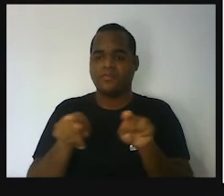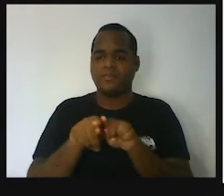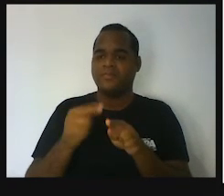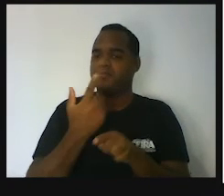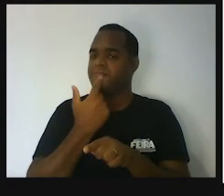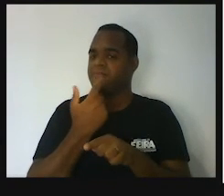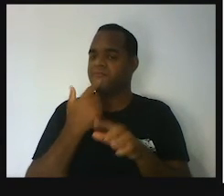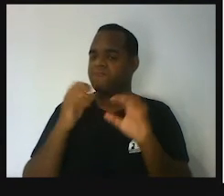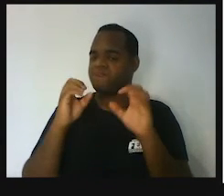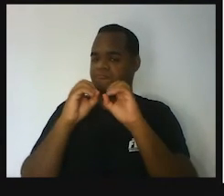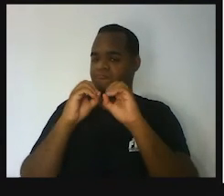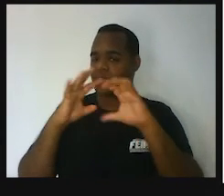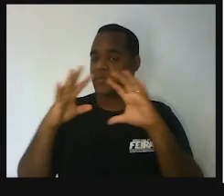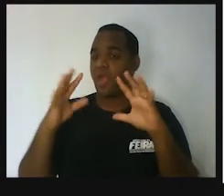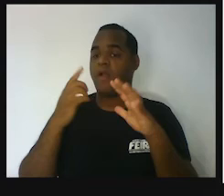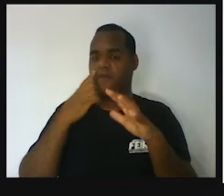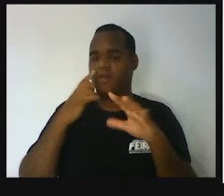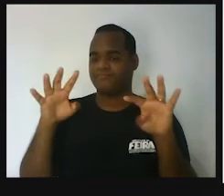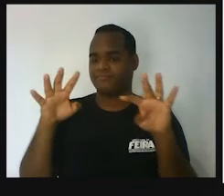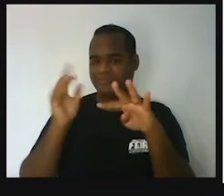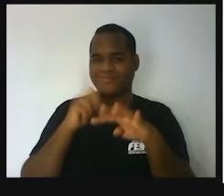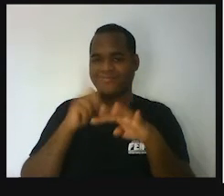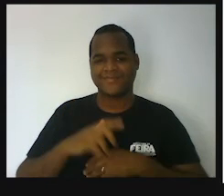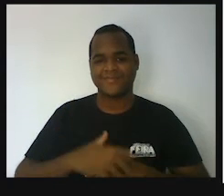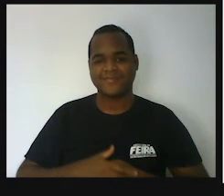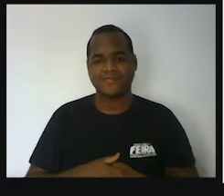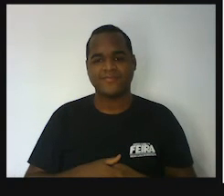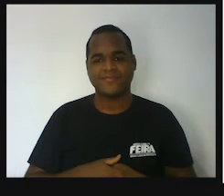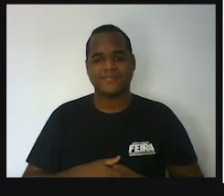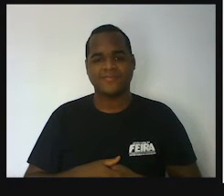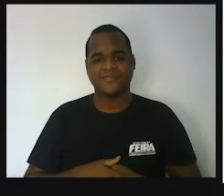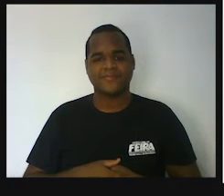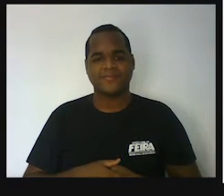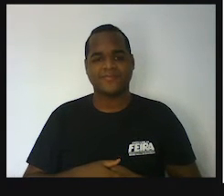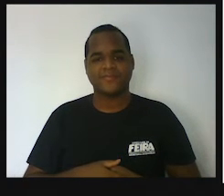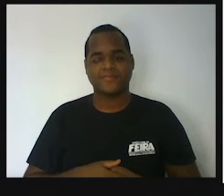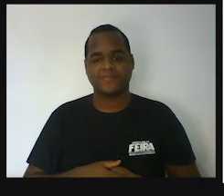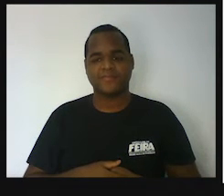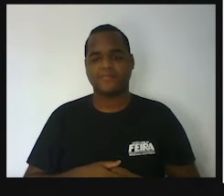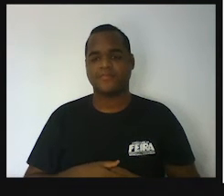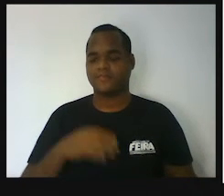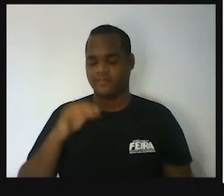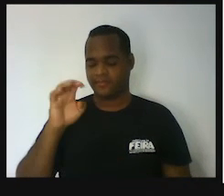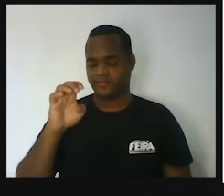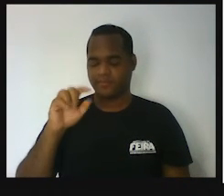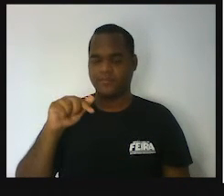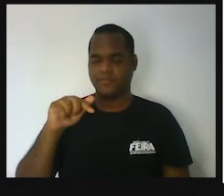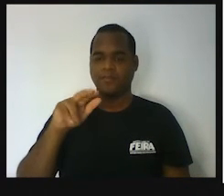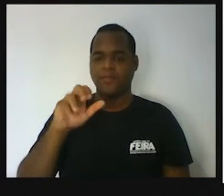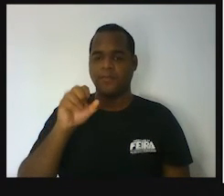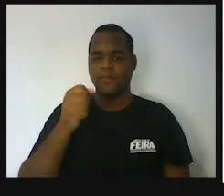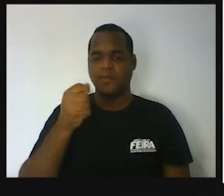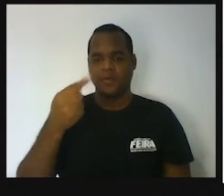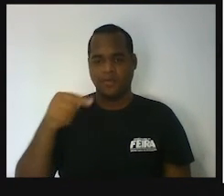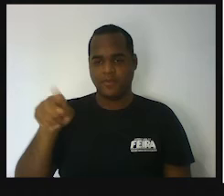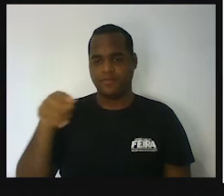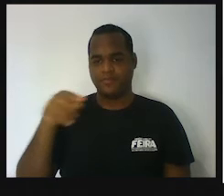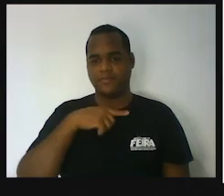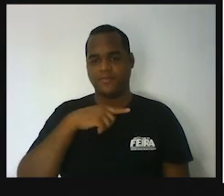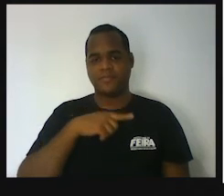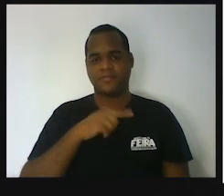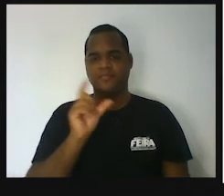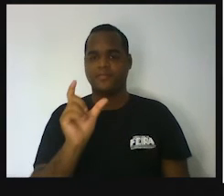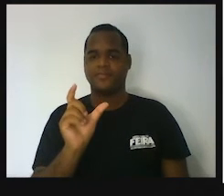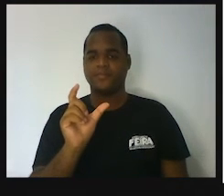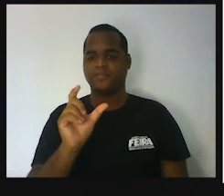vermelhão pra dar destaque. Ó. Isso aqui é uma equação. Olha o que eu falei. A palavra equação,